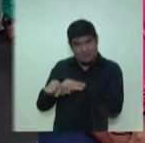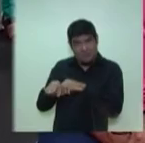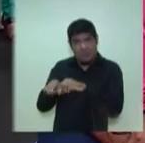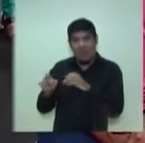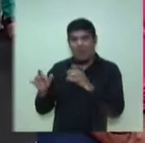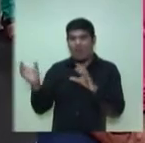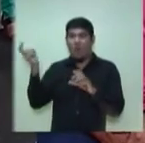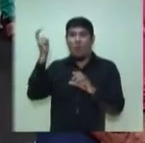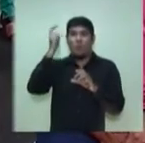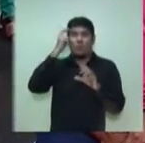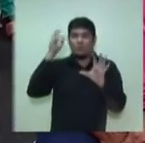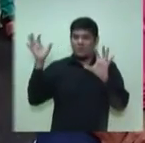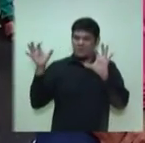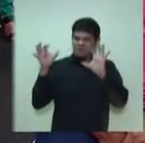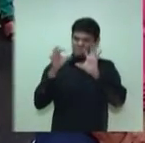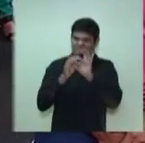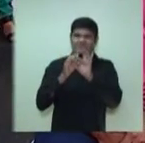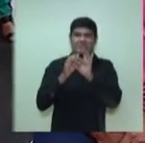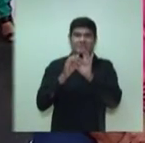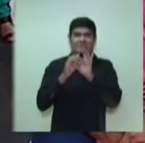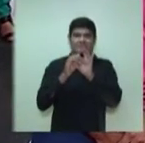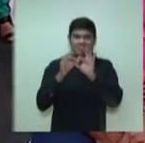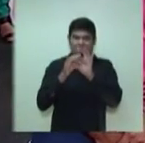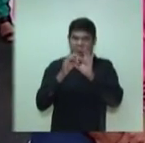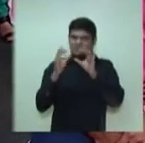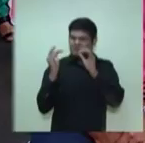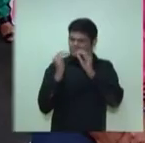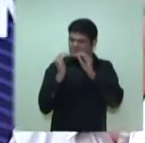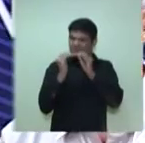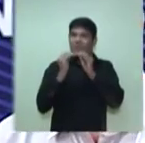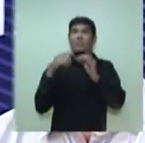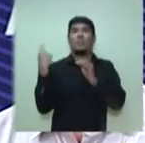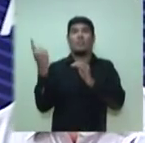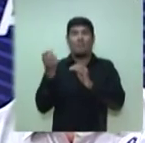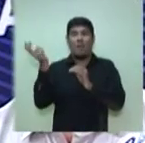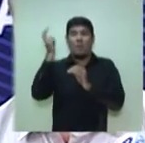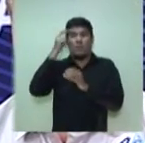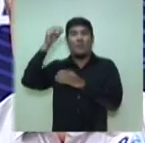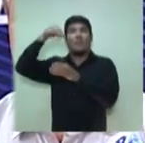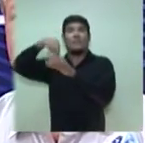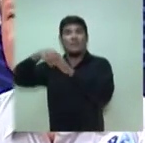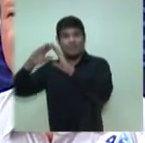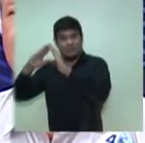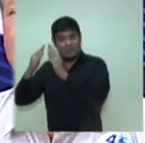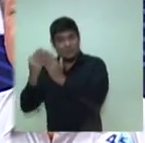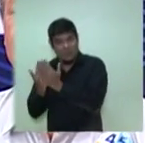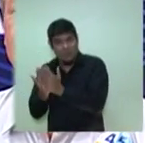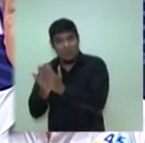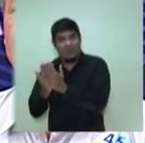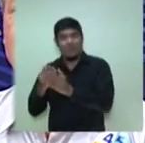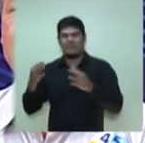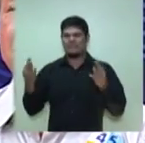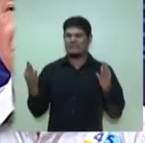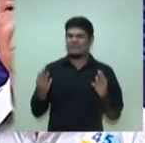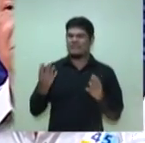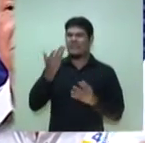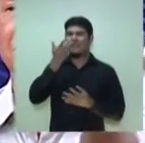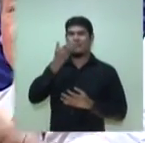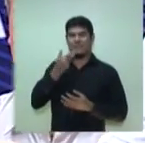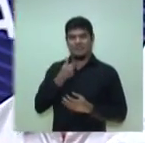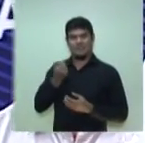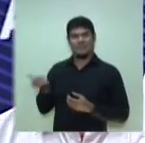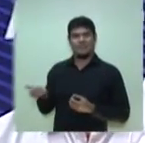relação muito firme, muito presente. Nós vamos levar a cultura para dentro da escola para garantir que as nossas crianças